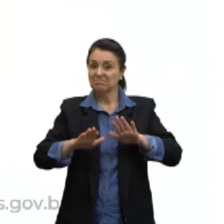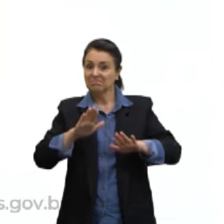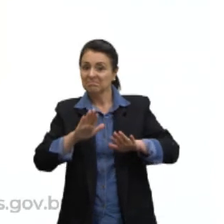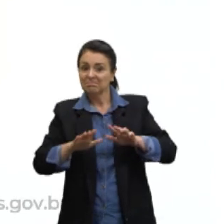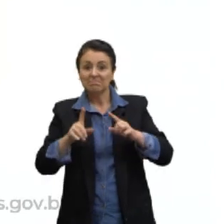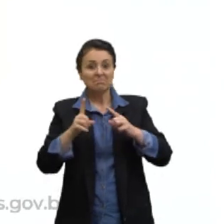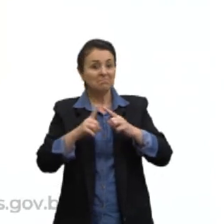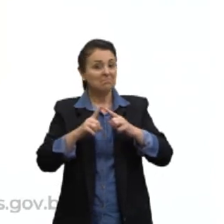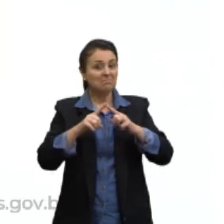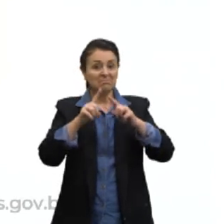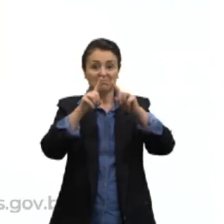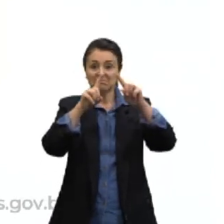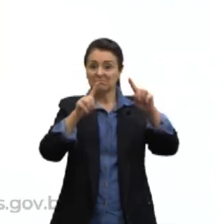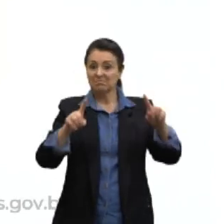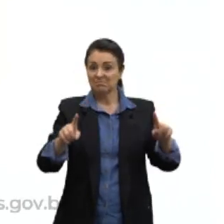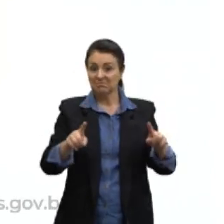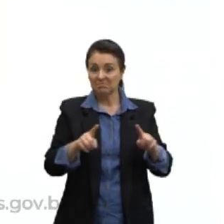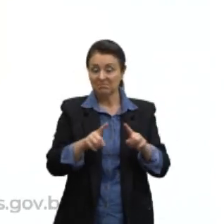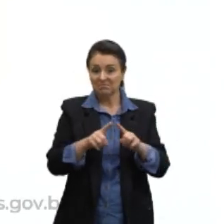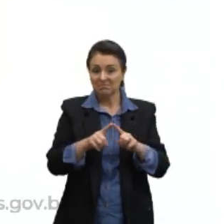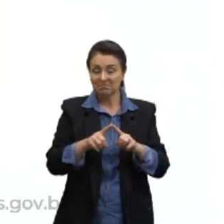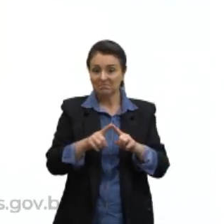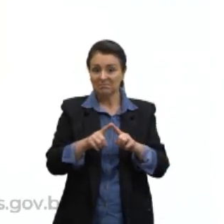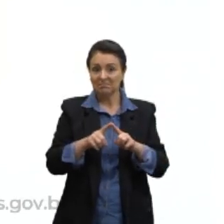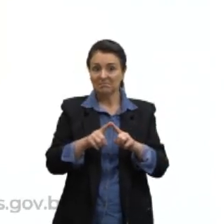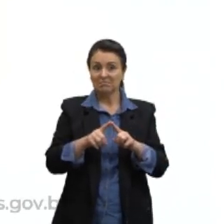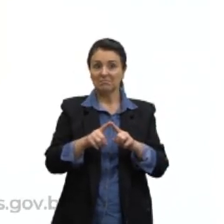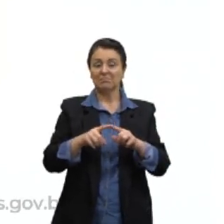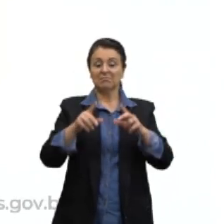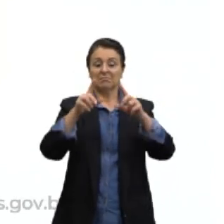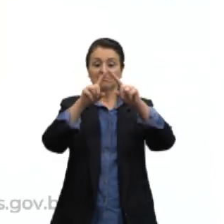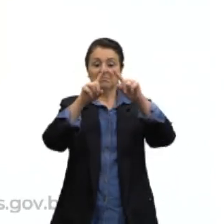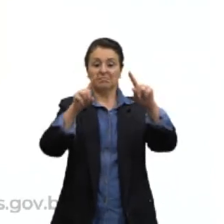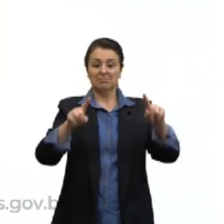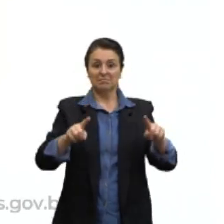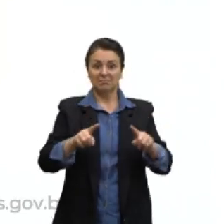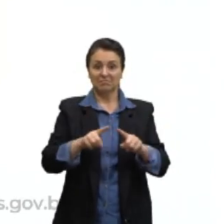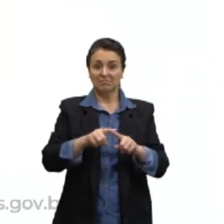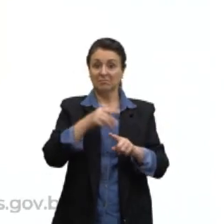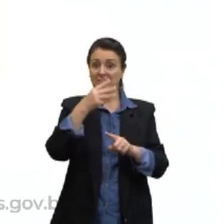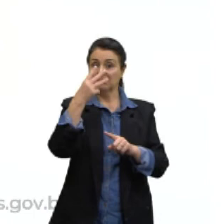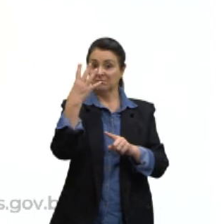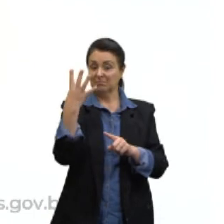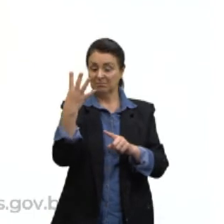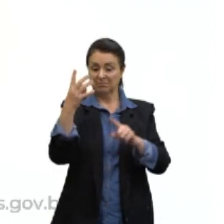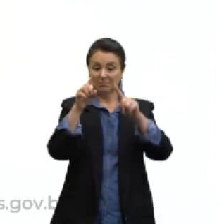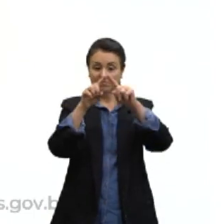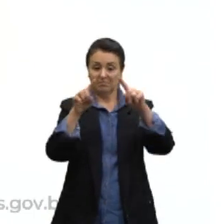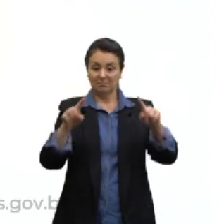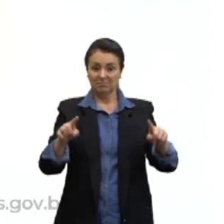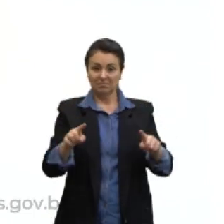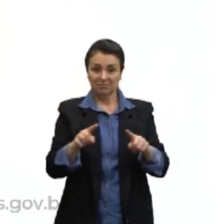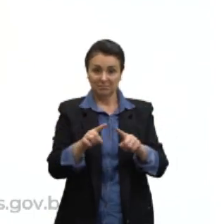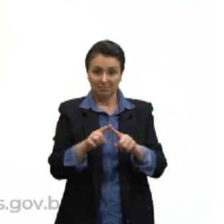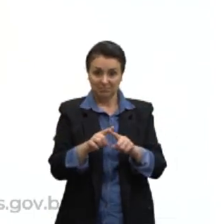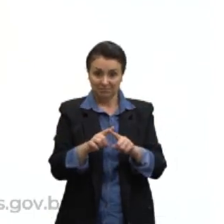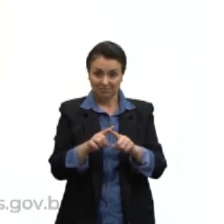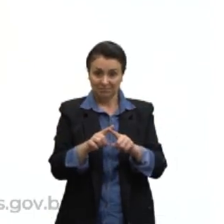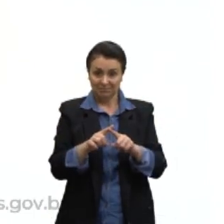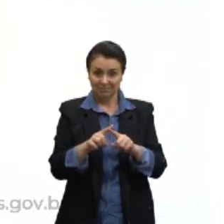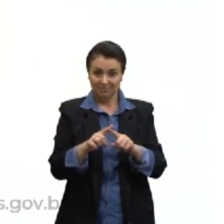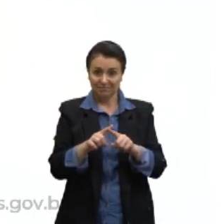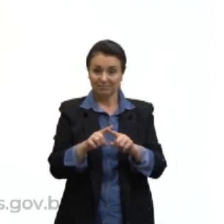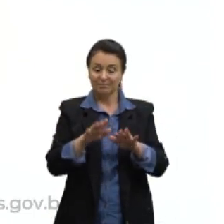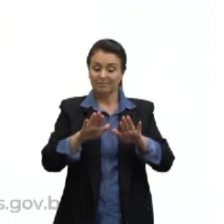tipo de pirâmide, se ela é triangular é a área do triângulo, se ela é quadrangular é a área daquele quadrilátero que está ali.